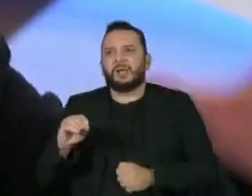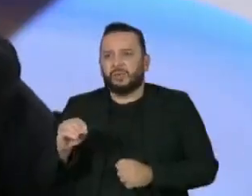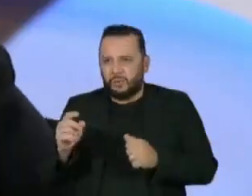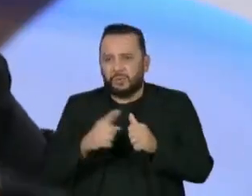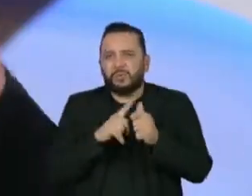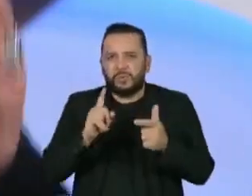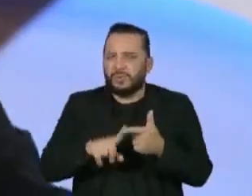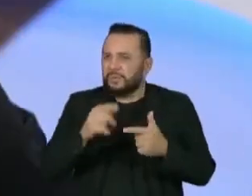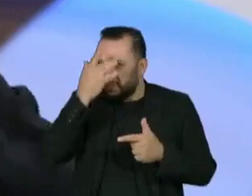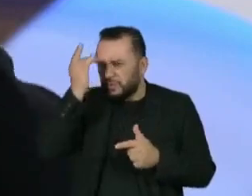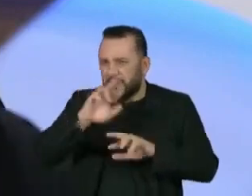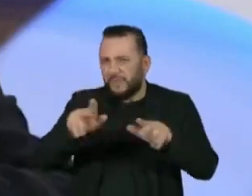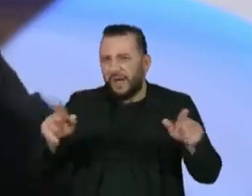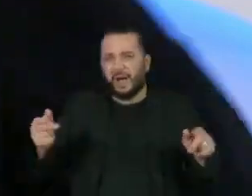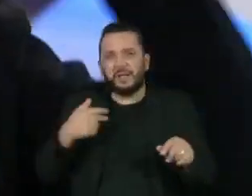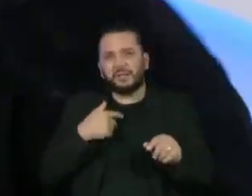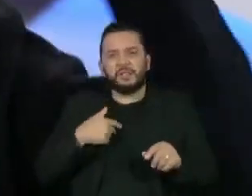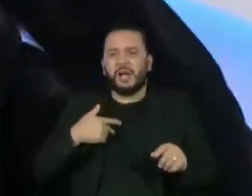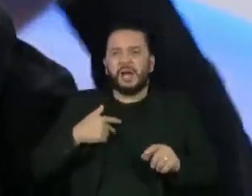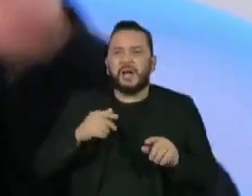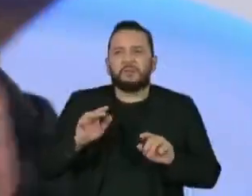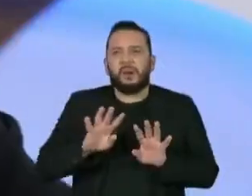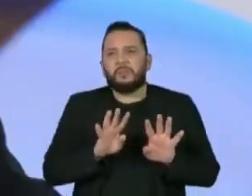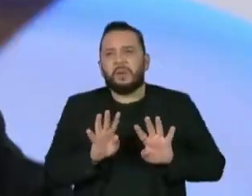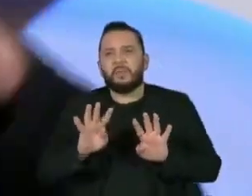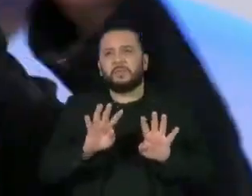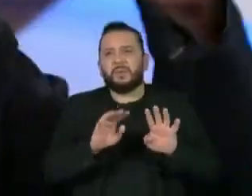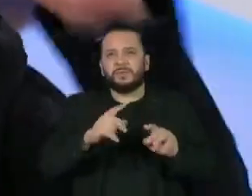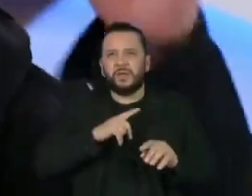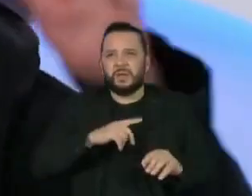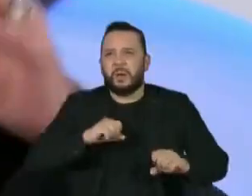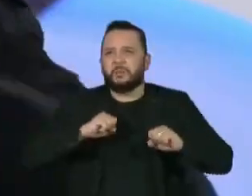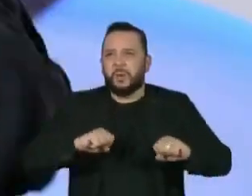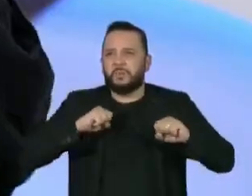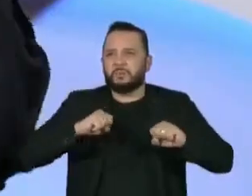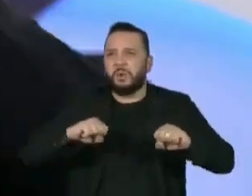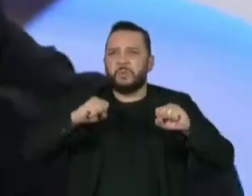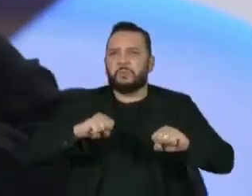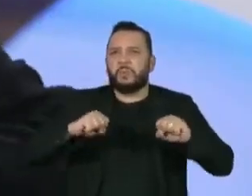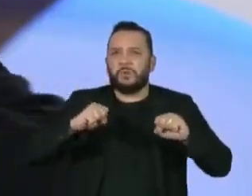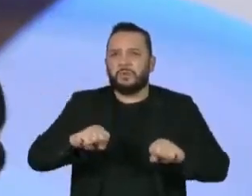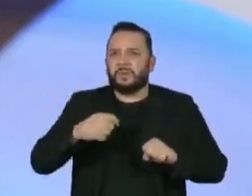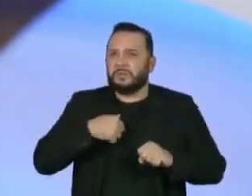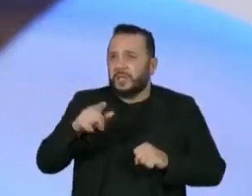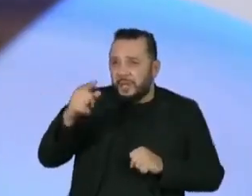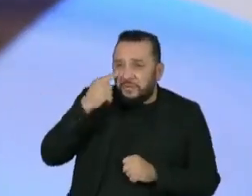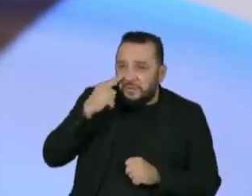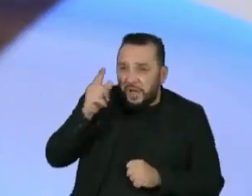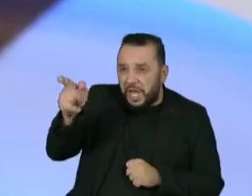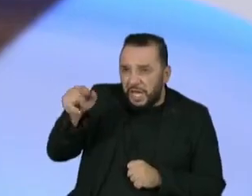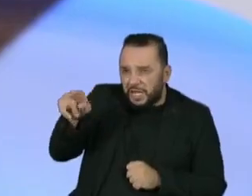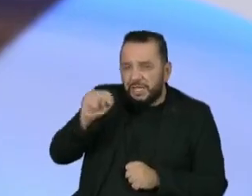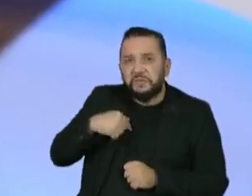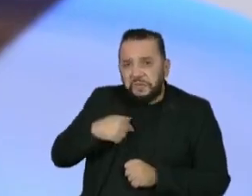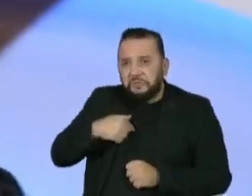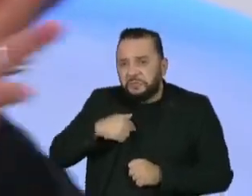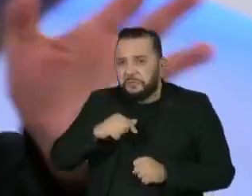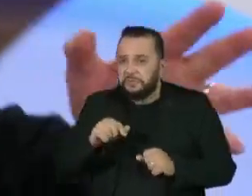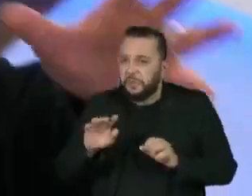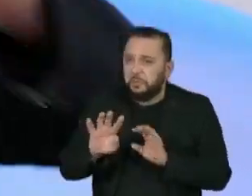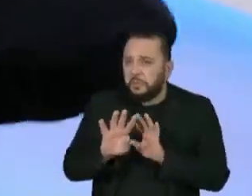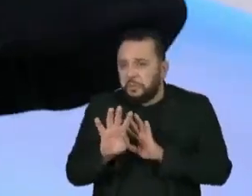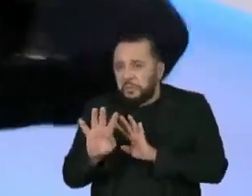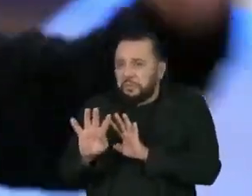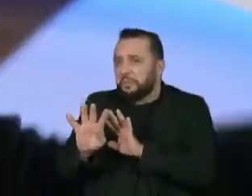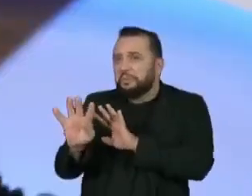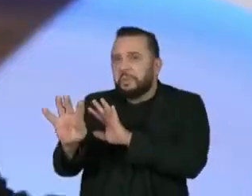Mauro Naves, um monte de gente e tal. Pô, aí ouvimos um puta som dos Beatles e tal, é aquele beco lá, vamos entrar. Nós entramos no beco assim,